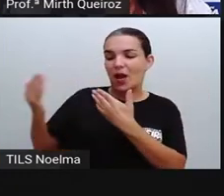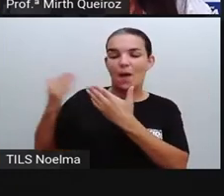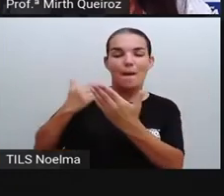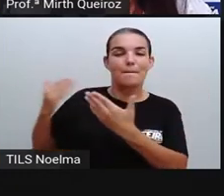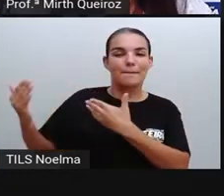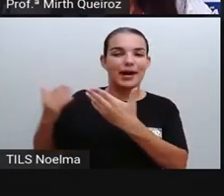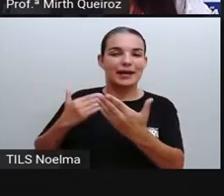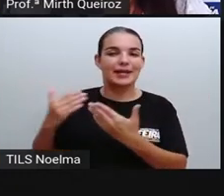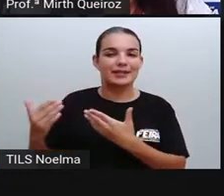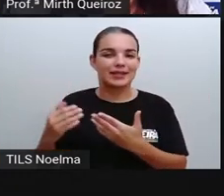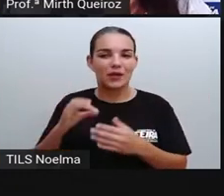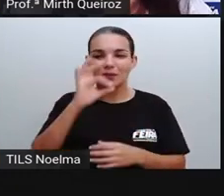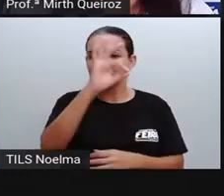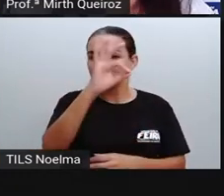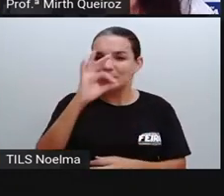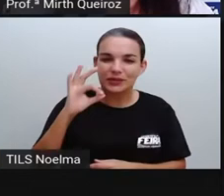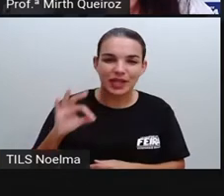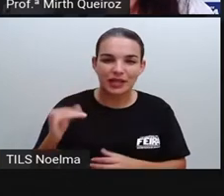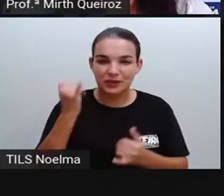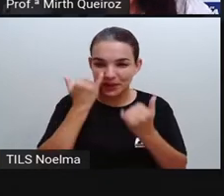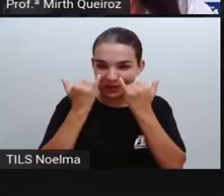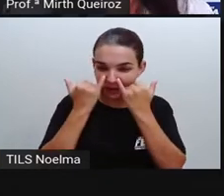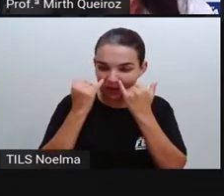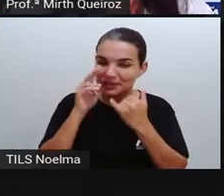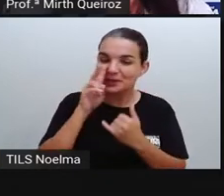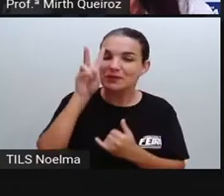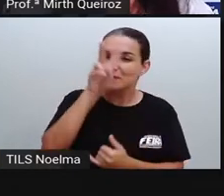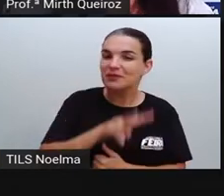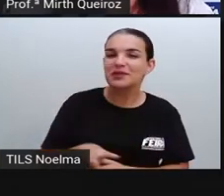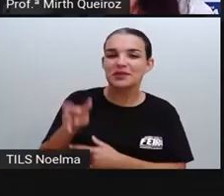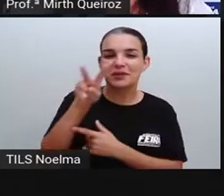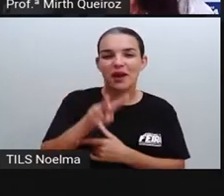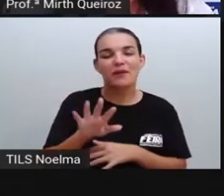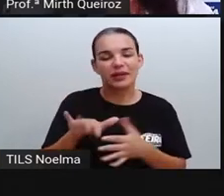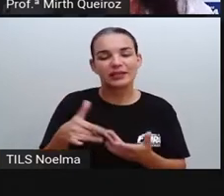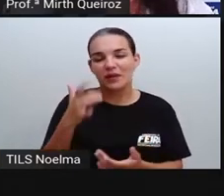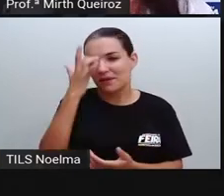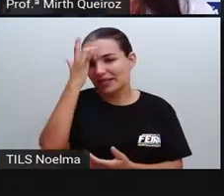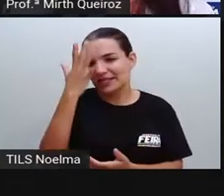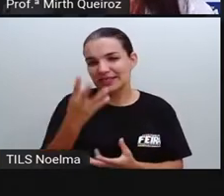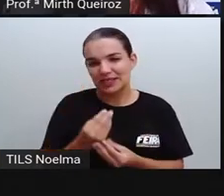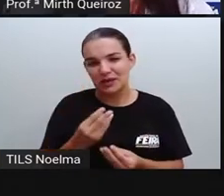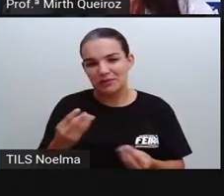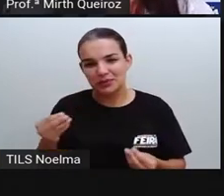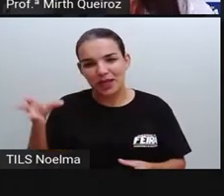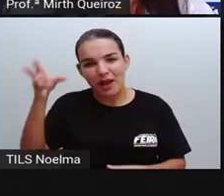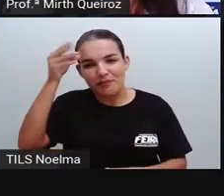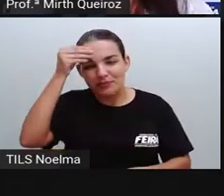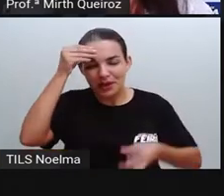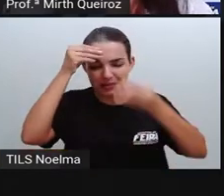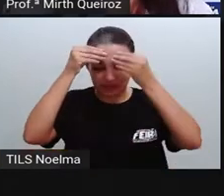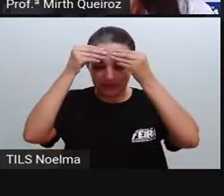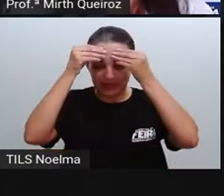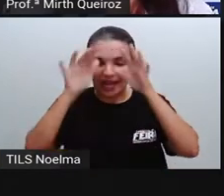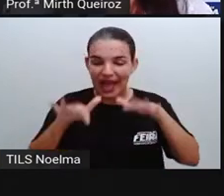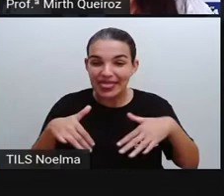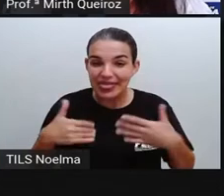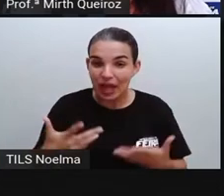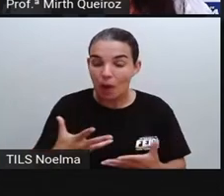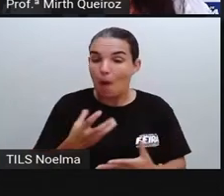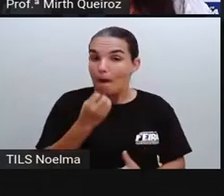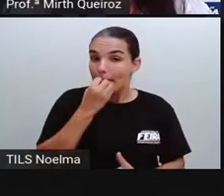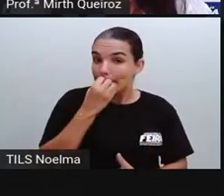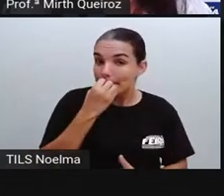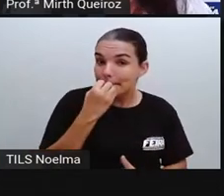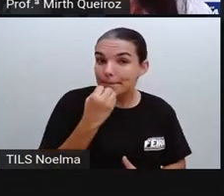entre aqueles dados de maneira visual. Então, facilita muito. Um bom infográfico, ele deve ser